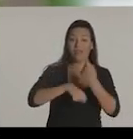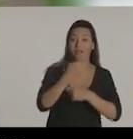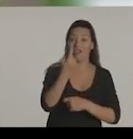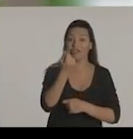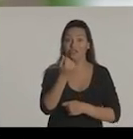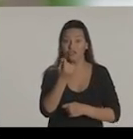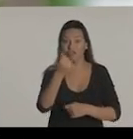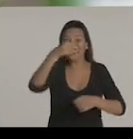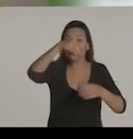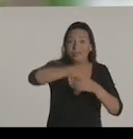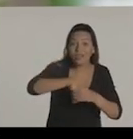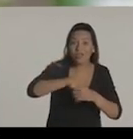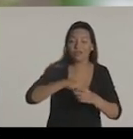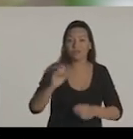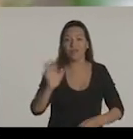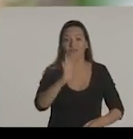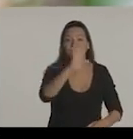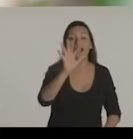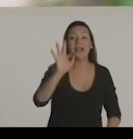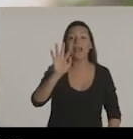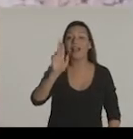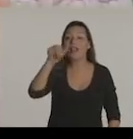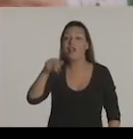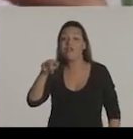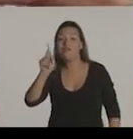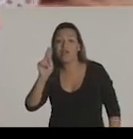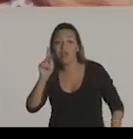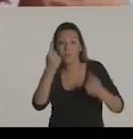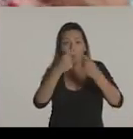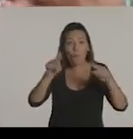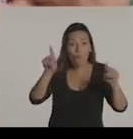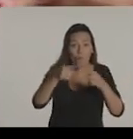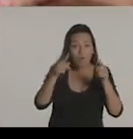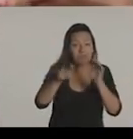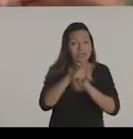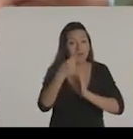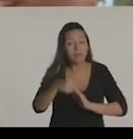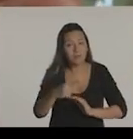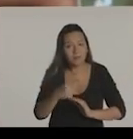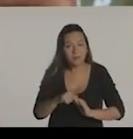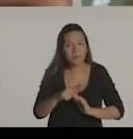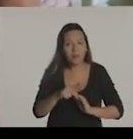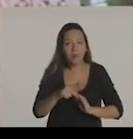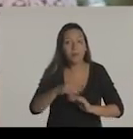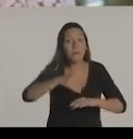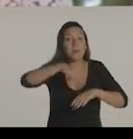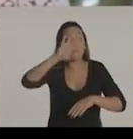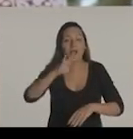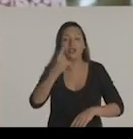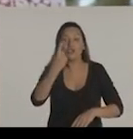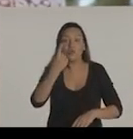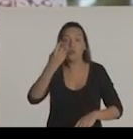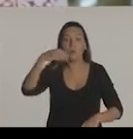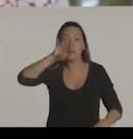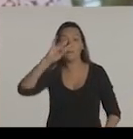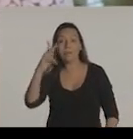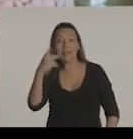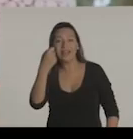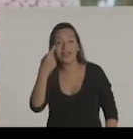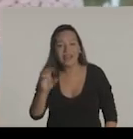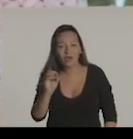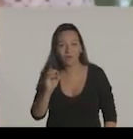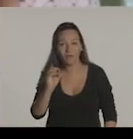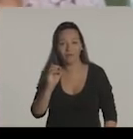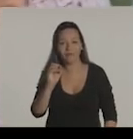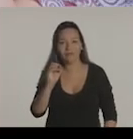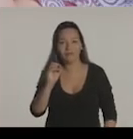econômica que o funk traz, por exemplo, para as favelas, os dados da Fundação Getúlio Vargas, traz que movimenta mais de um milhão